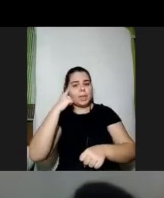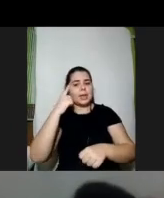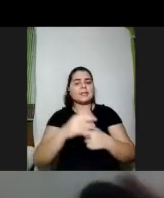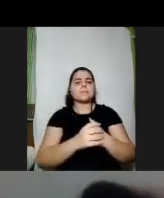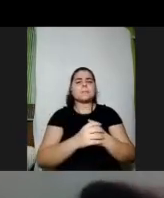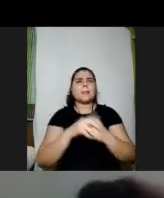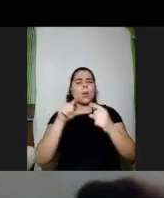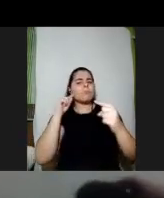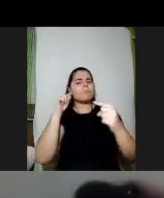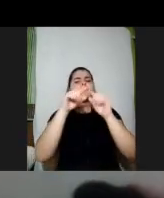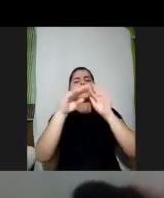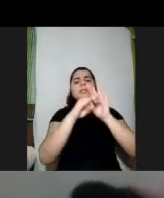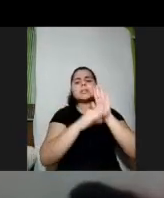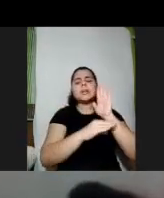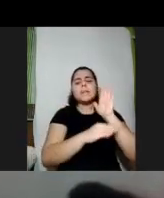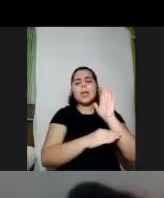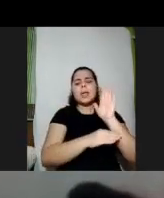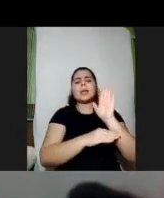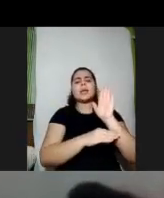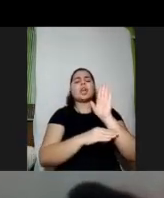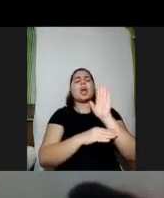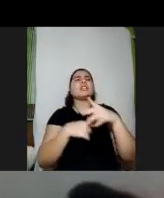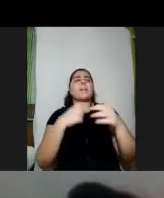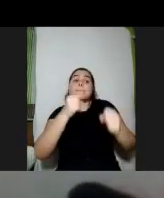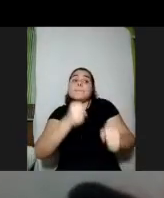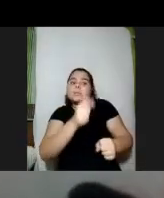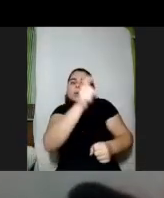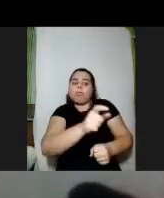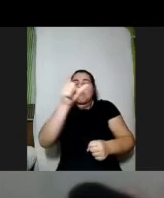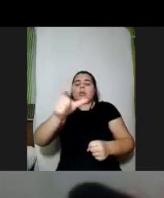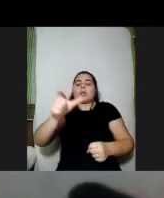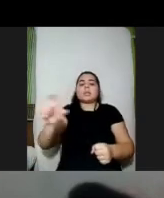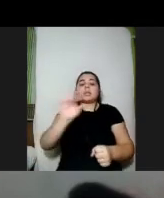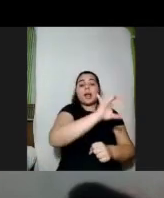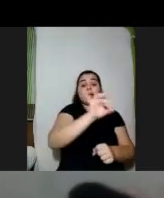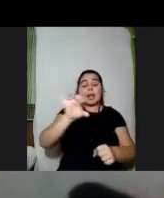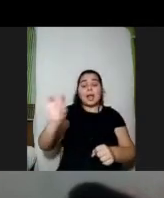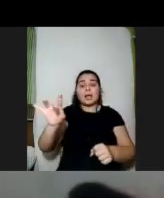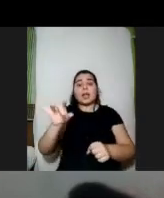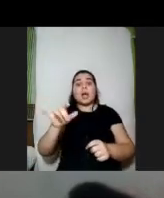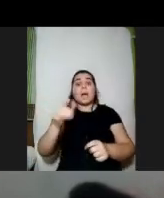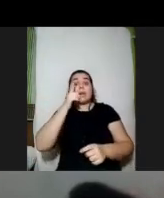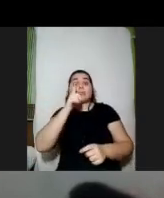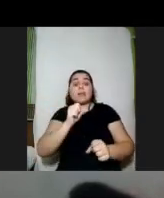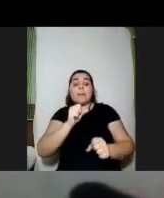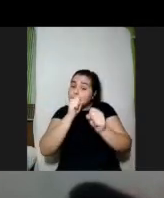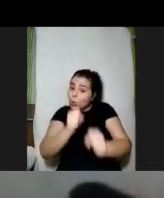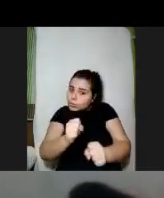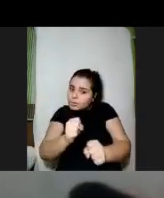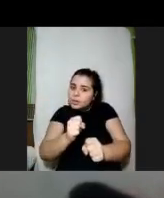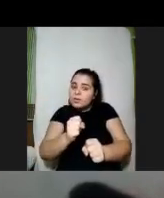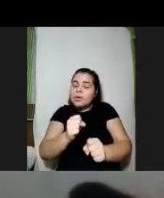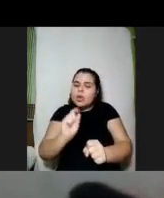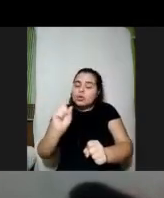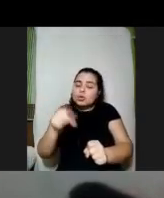a partir das possibilidades das pessoas para que elas sejam possíveis e desafiadoras a gente está estabelecendo